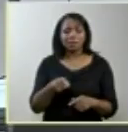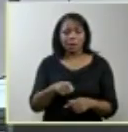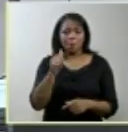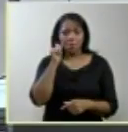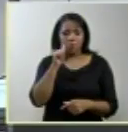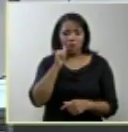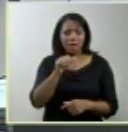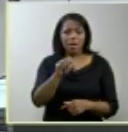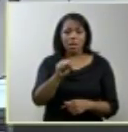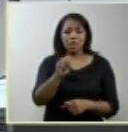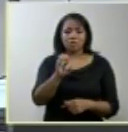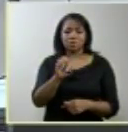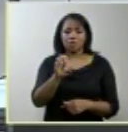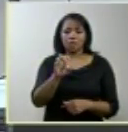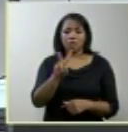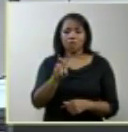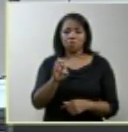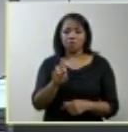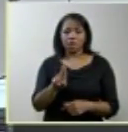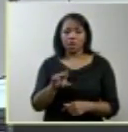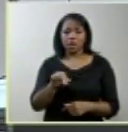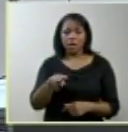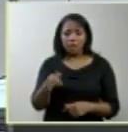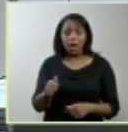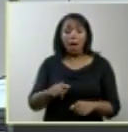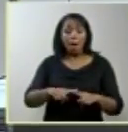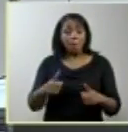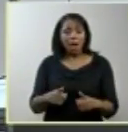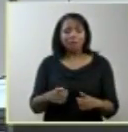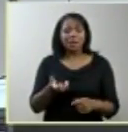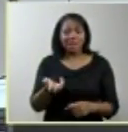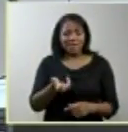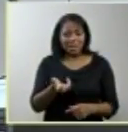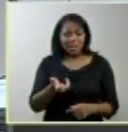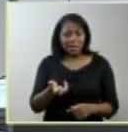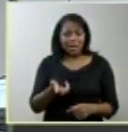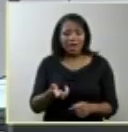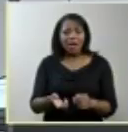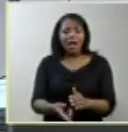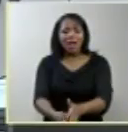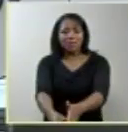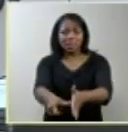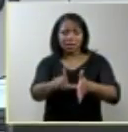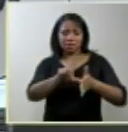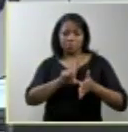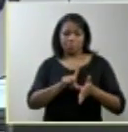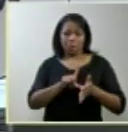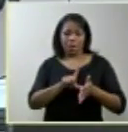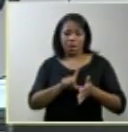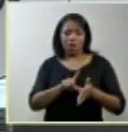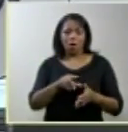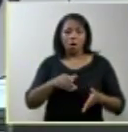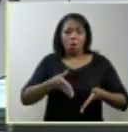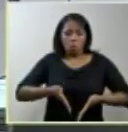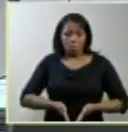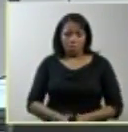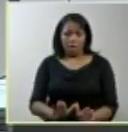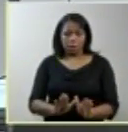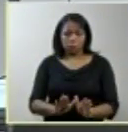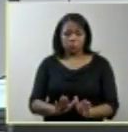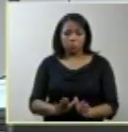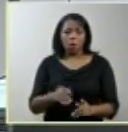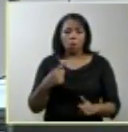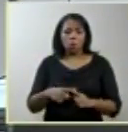sentido penal do ato que ela cometia ela simplesmente antecipava o parto de um feto que não sobreviveria